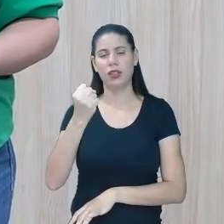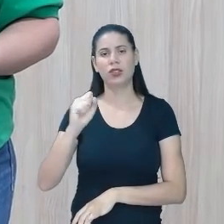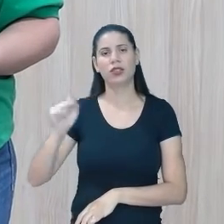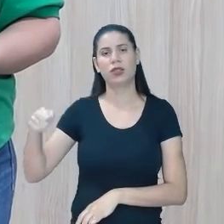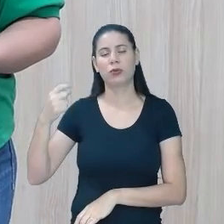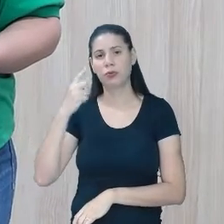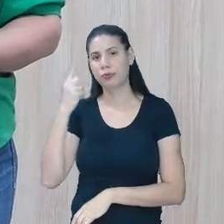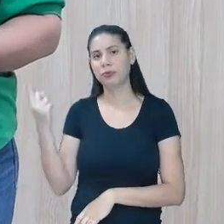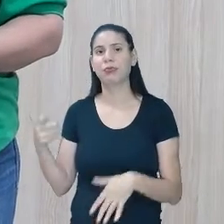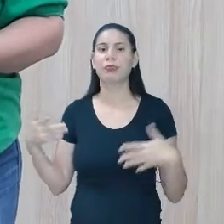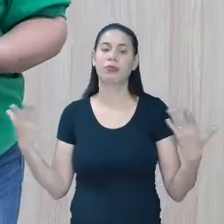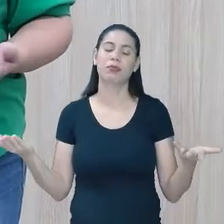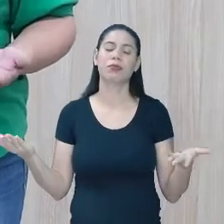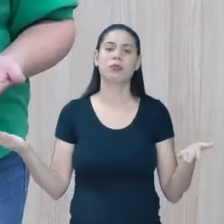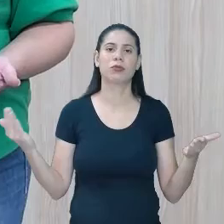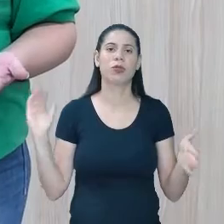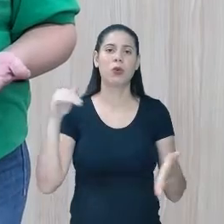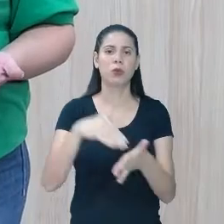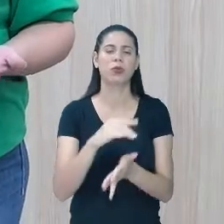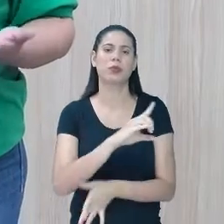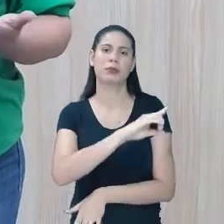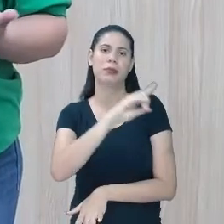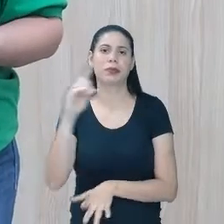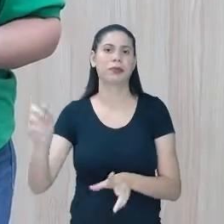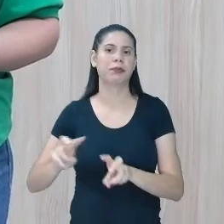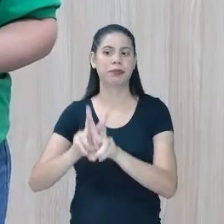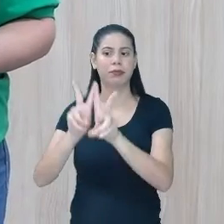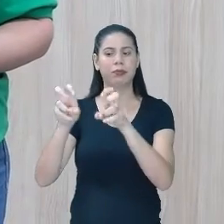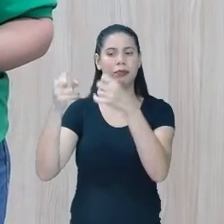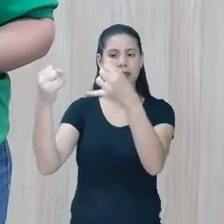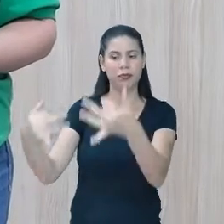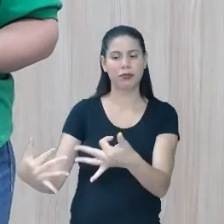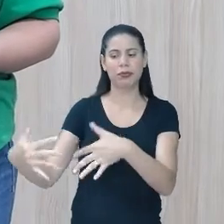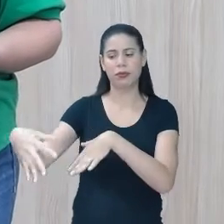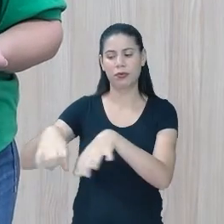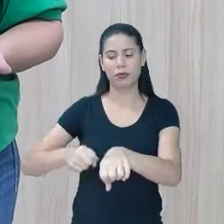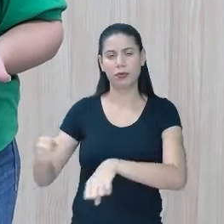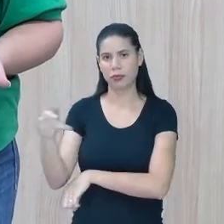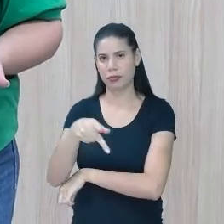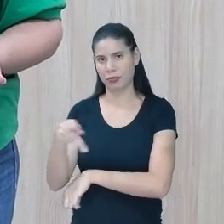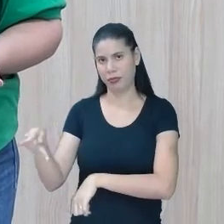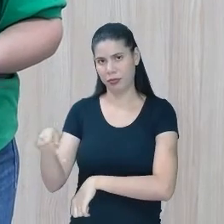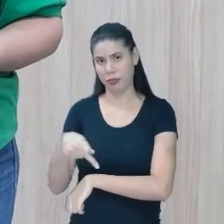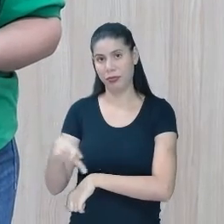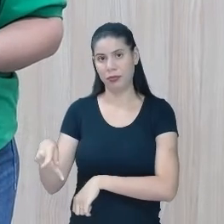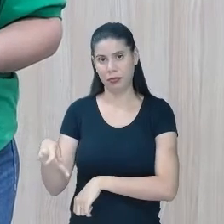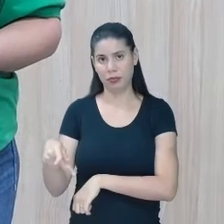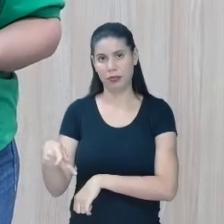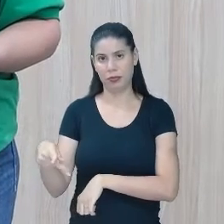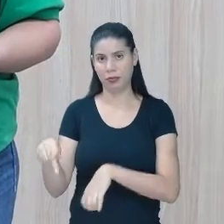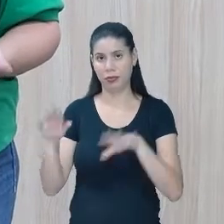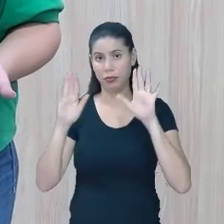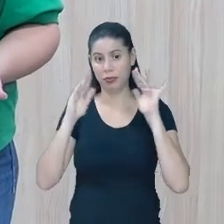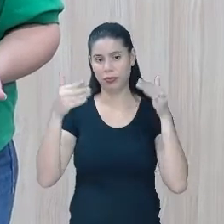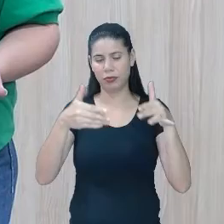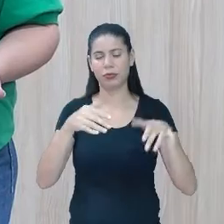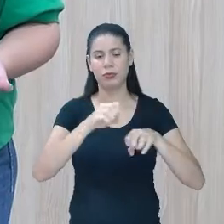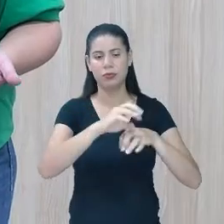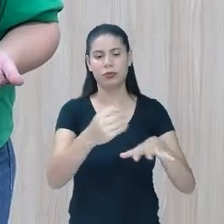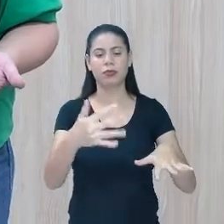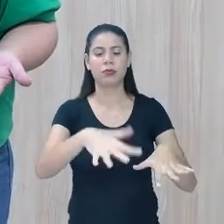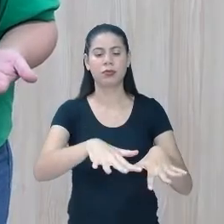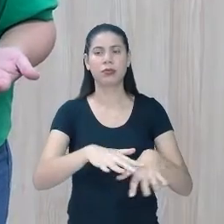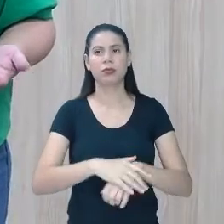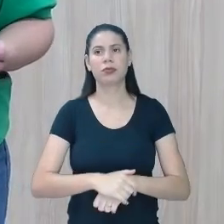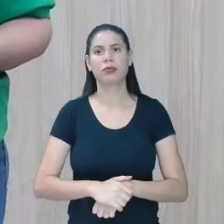sinal. Bom, chegamos ao último dia falando sobre a formação dos professores para a educação inclusiva.